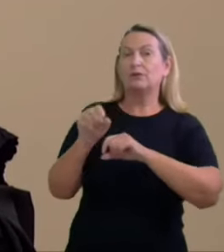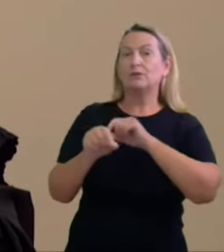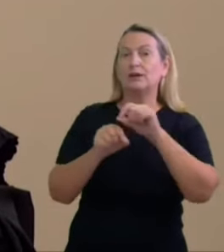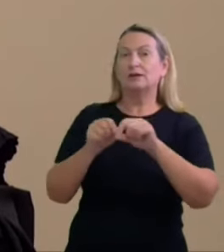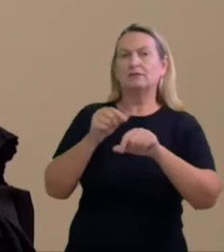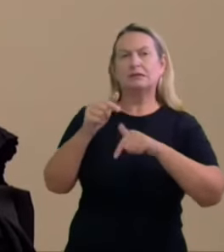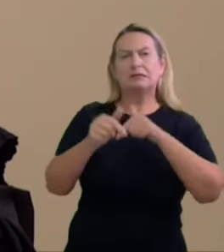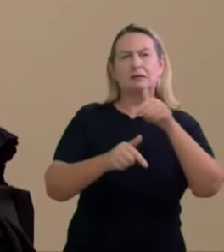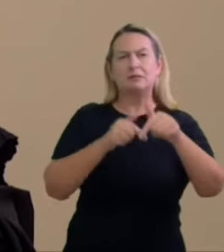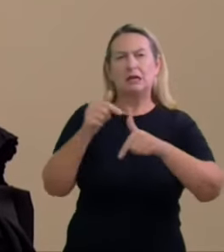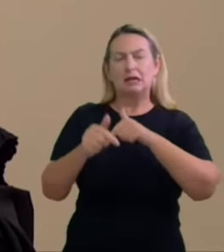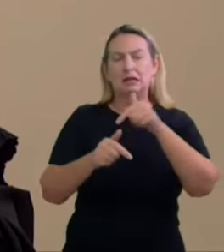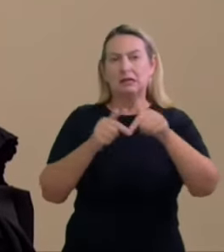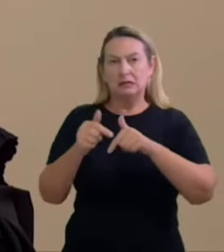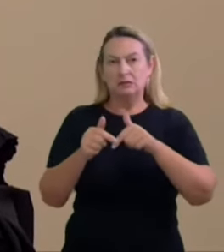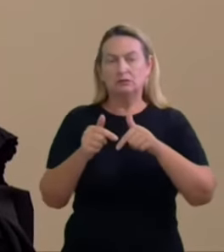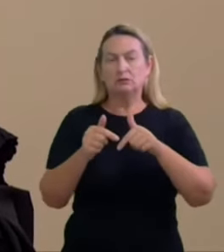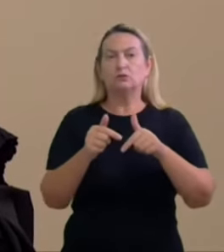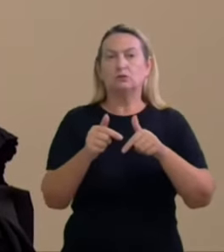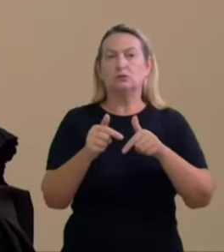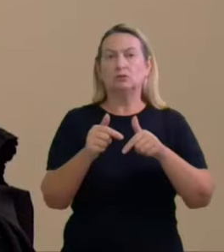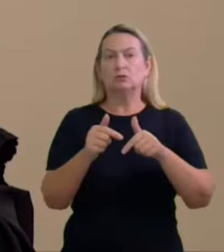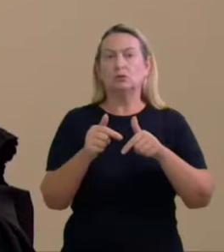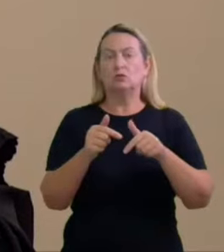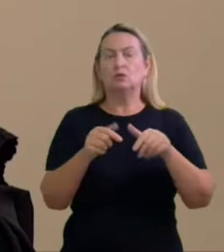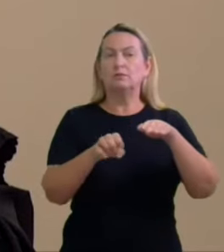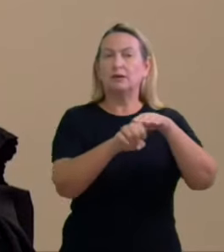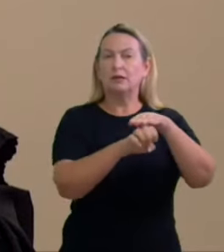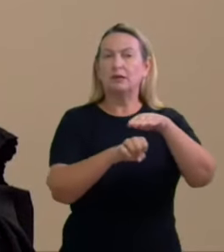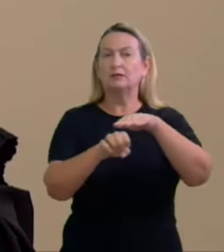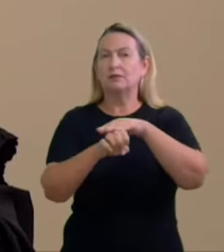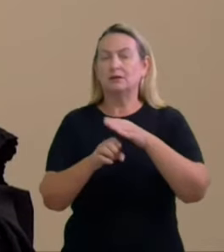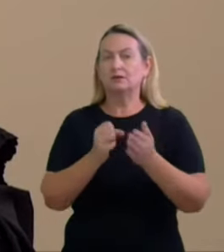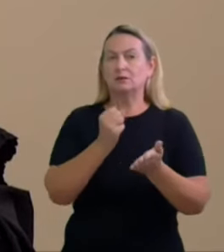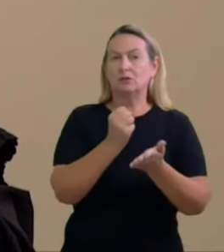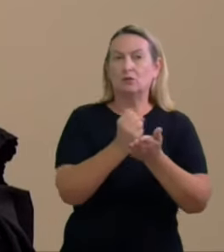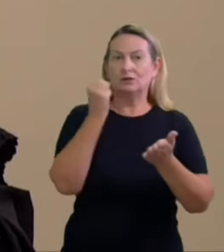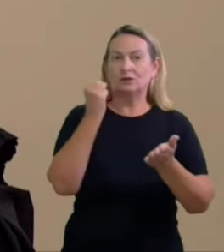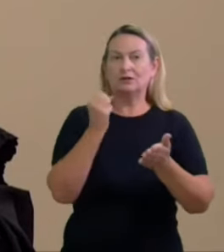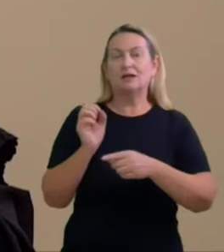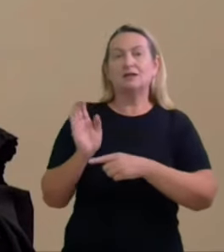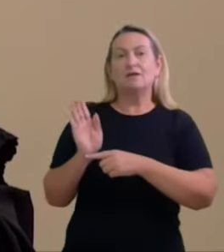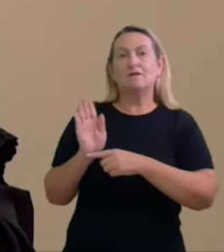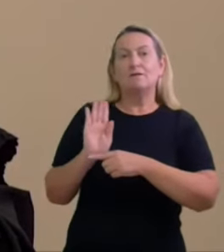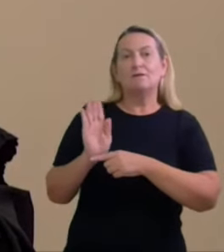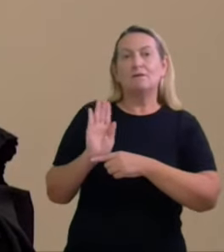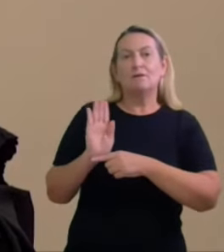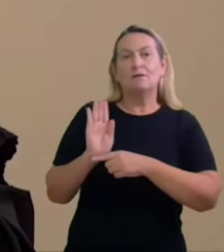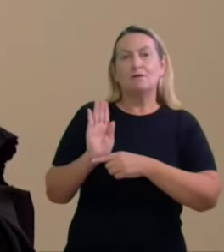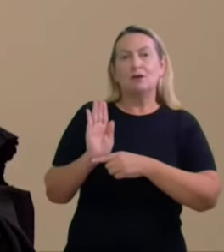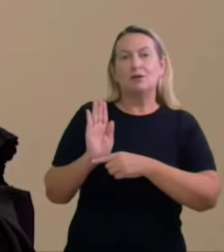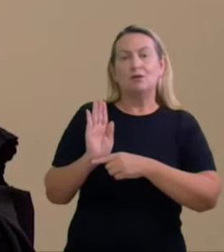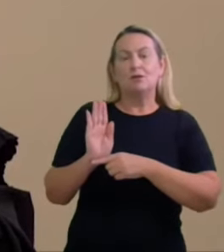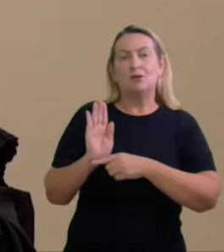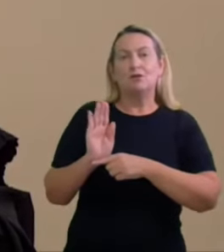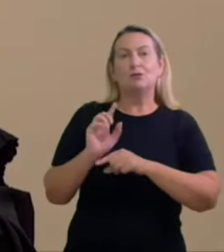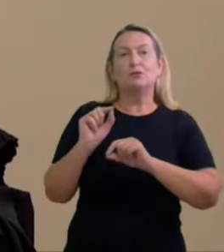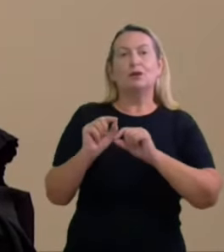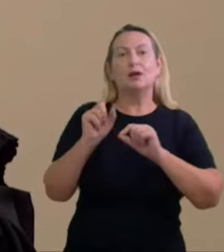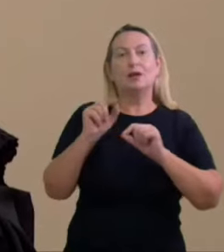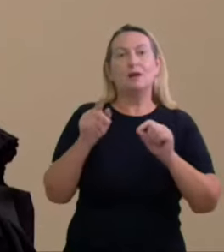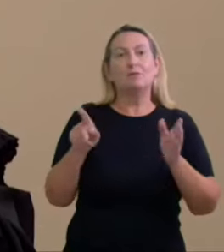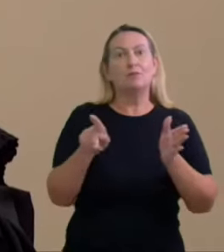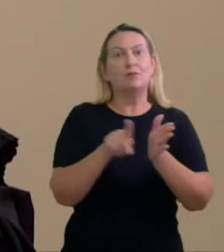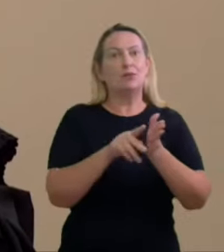inclusive com a organização de estratégia entrega de todos os vídeos de inserções partidárias solicitadas